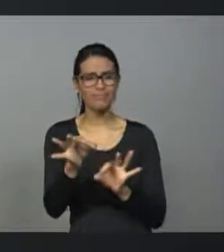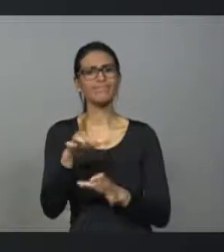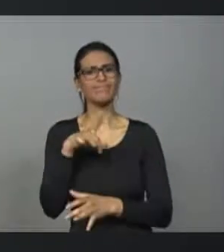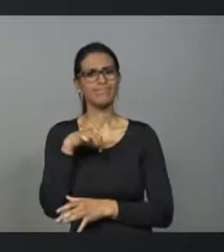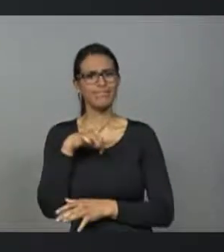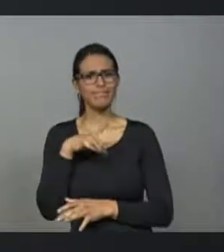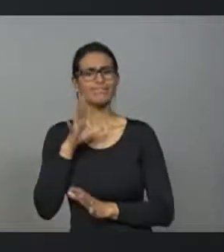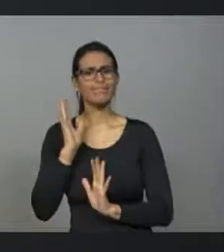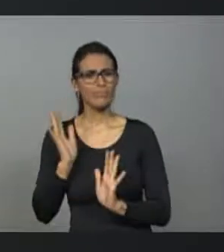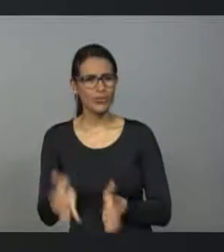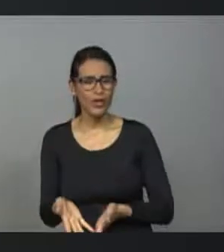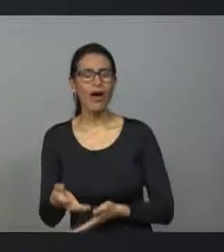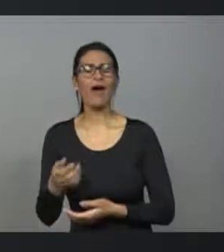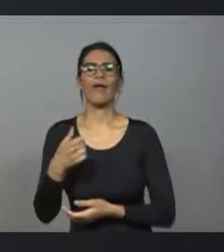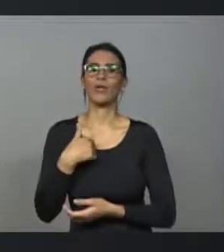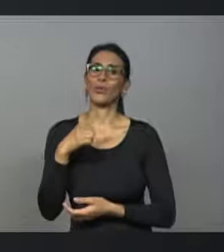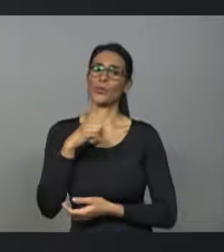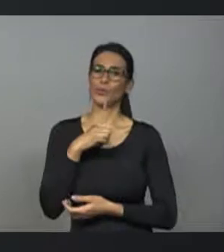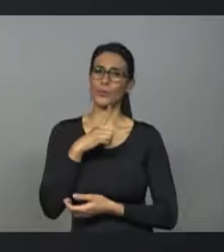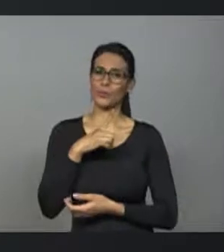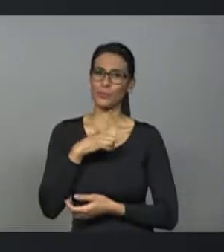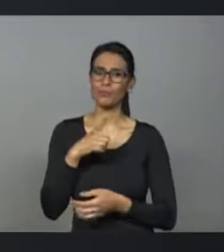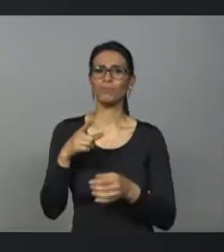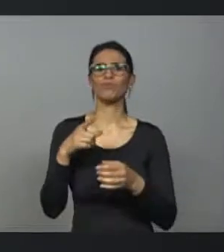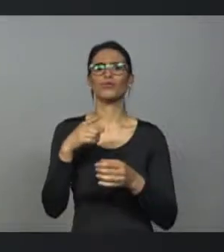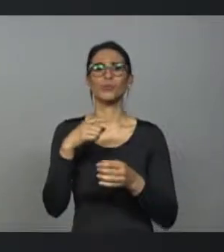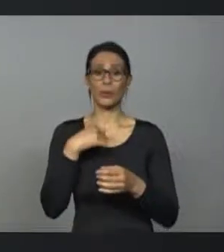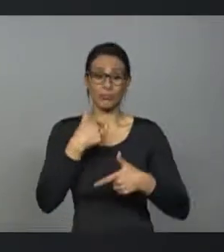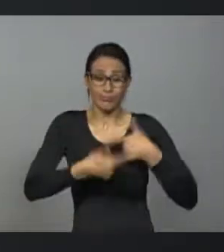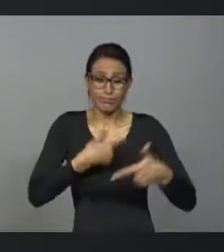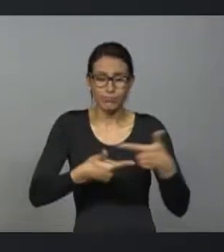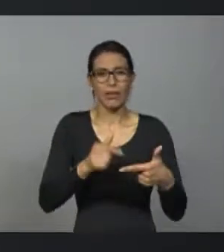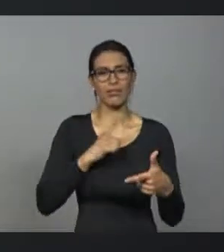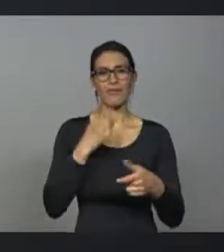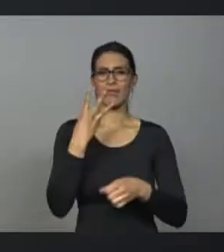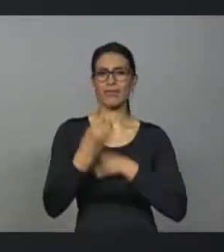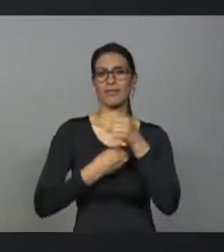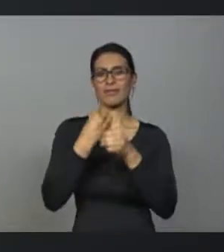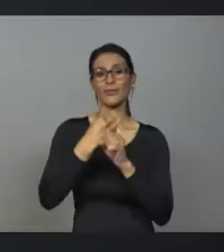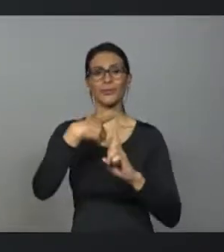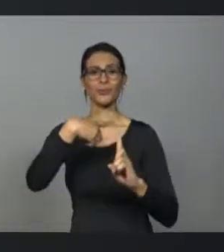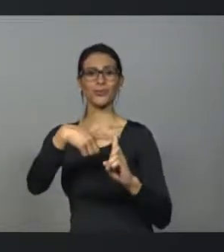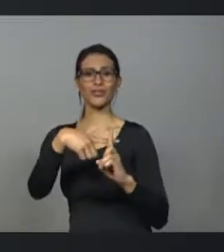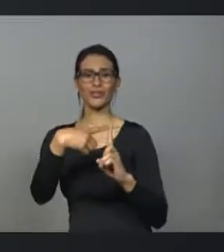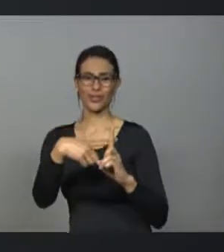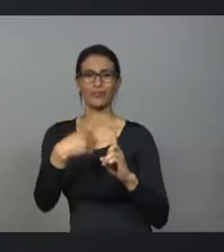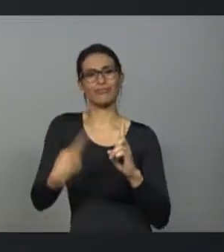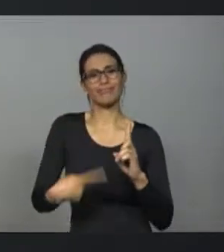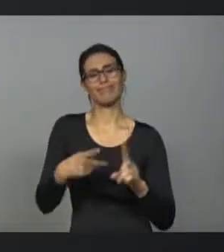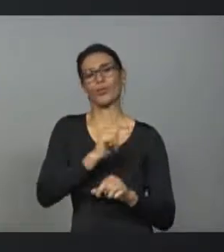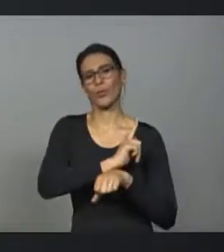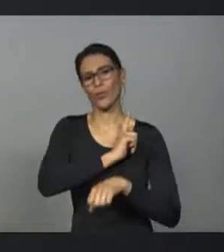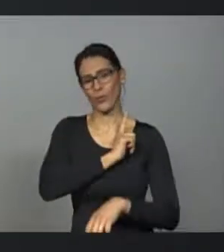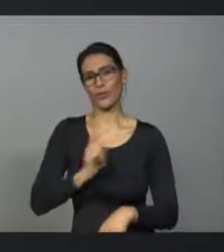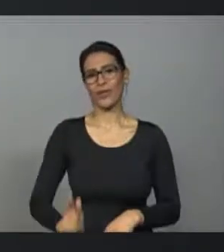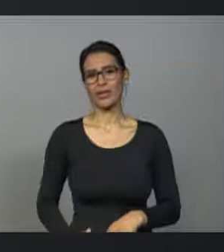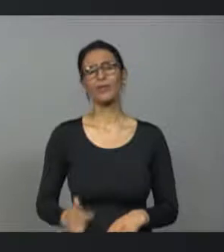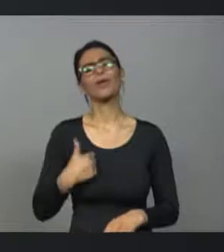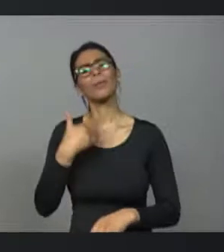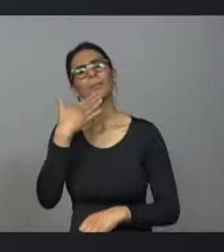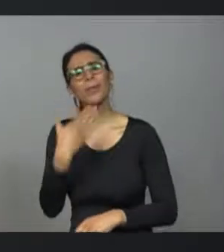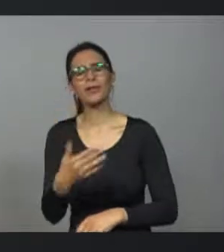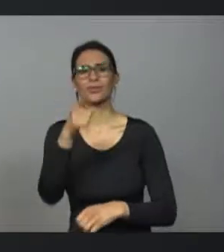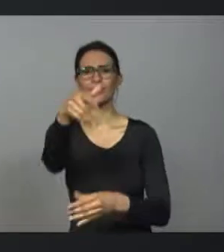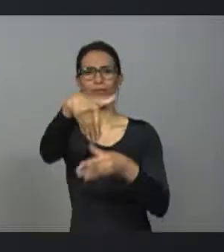fiscal, foram os únicos três anos de contas no azul em duas décadas de governo. Então, eu peço o teu voto,